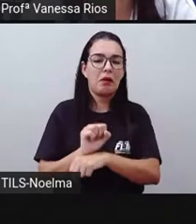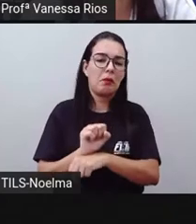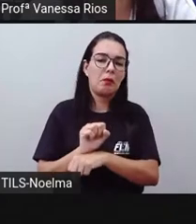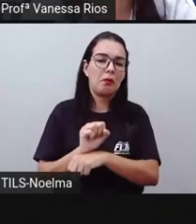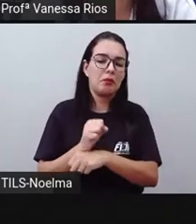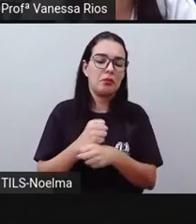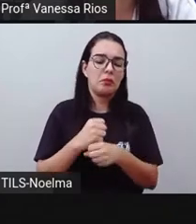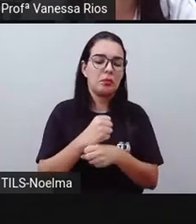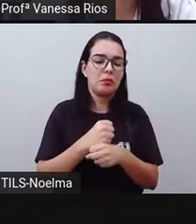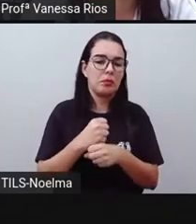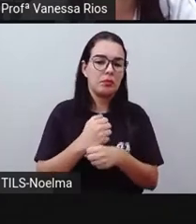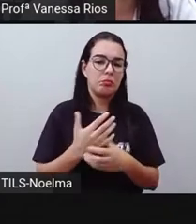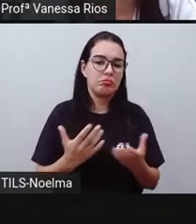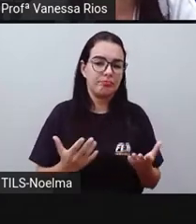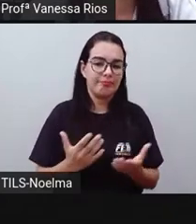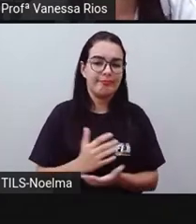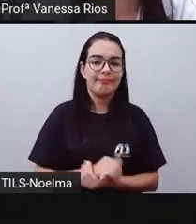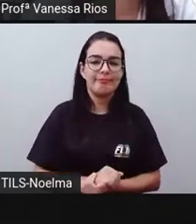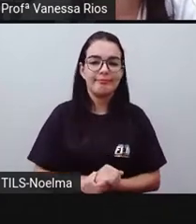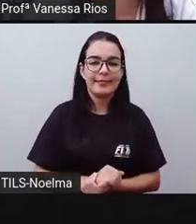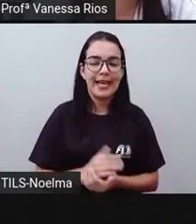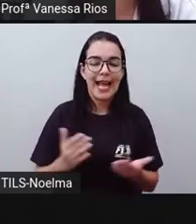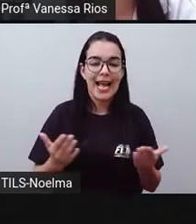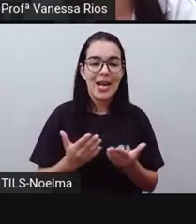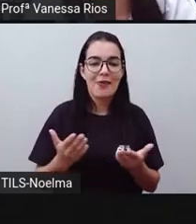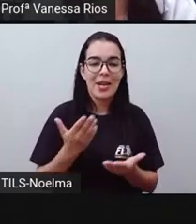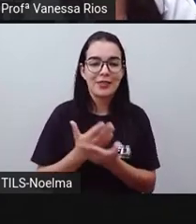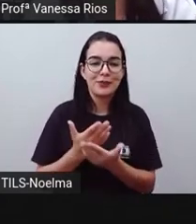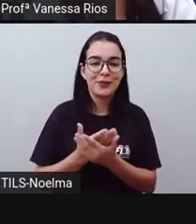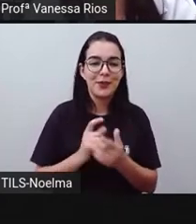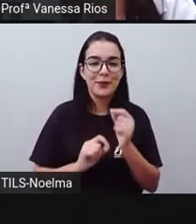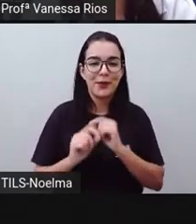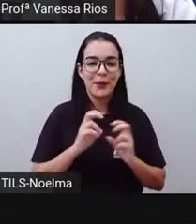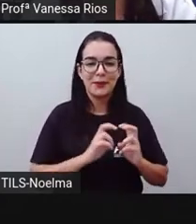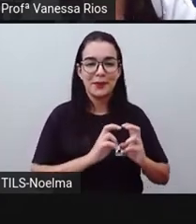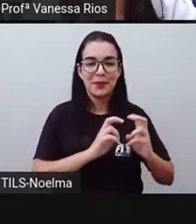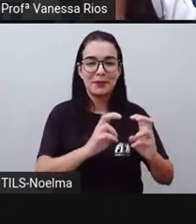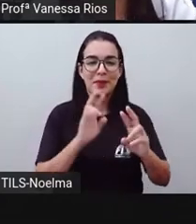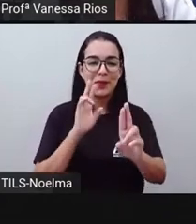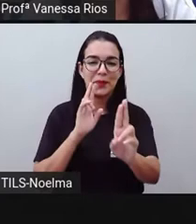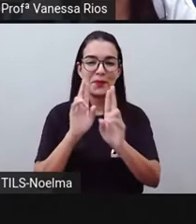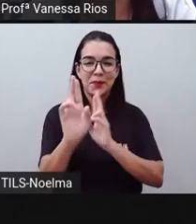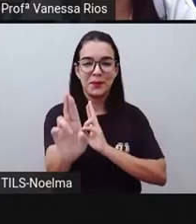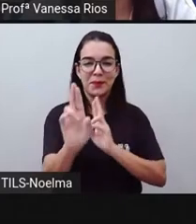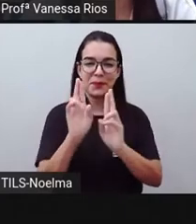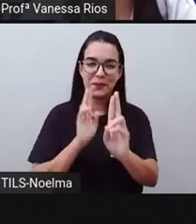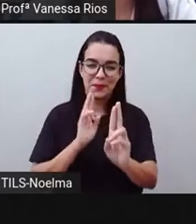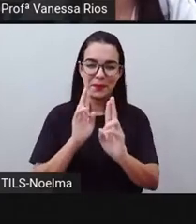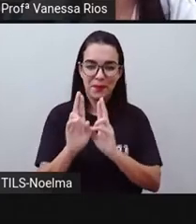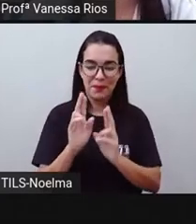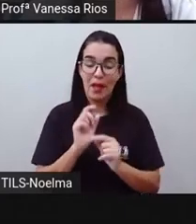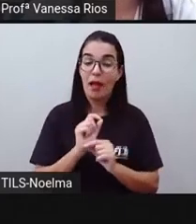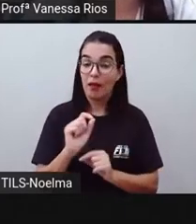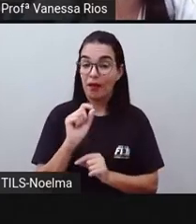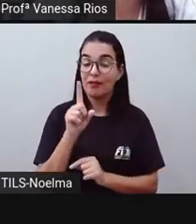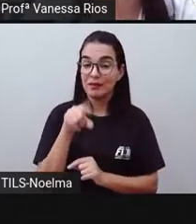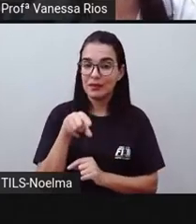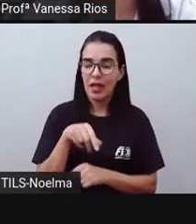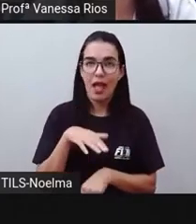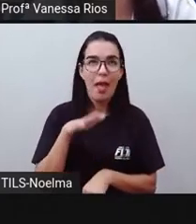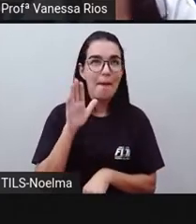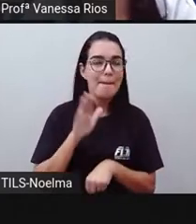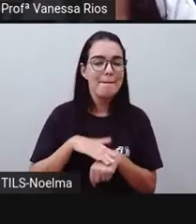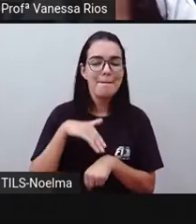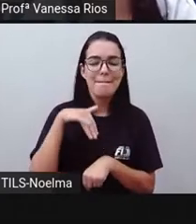determinado tempo. E agora a gente vai estudar sobre os transportes rodoviários, que este sim se